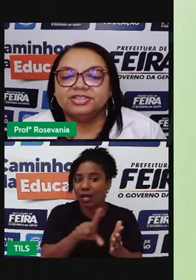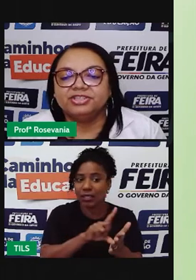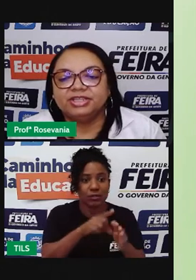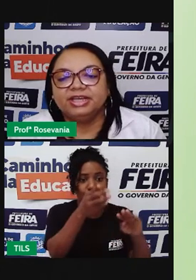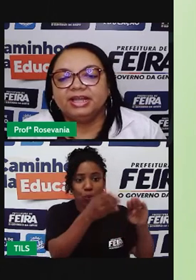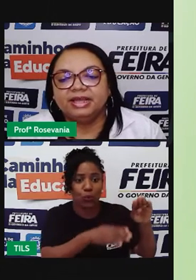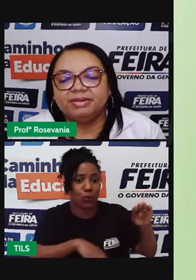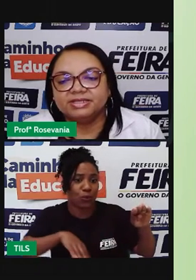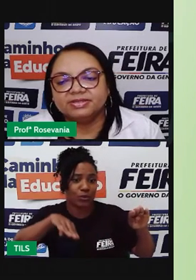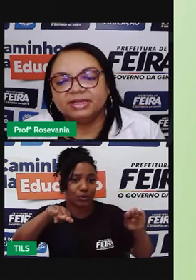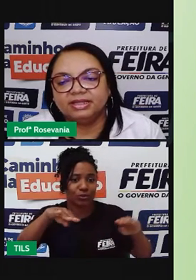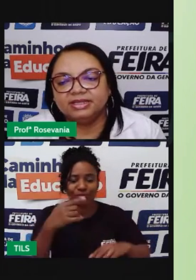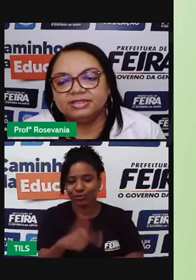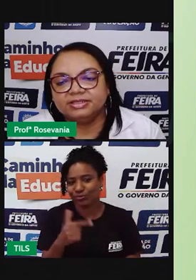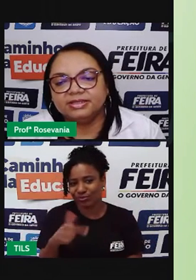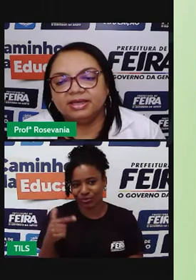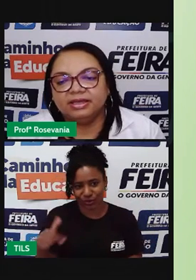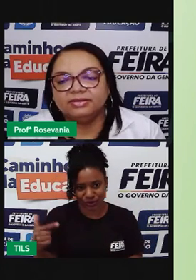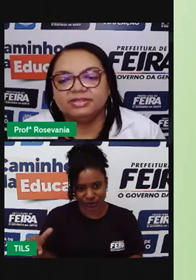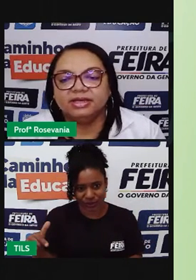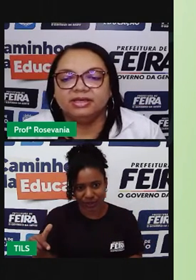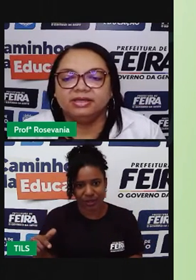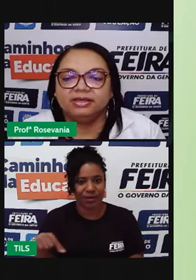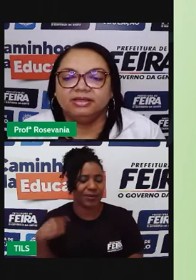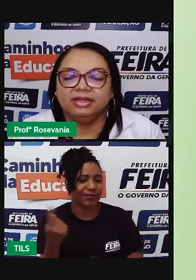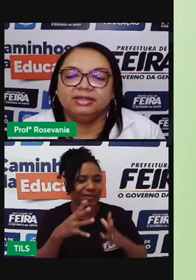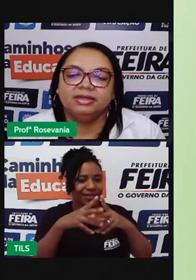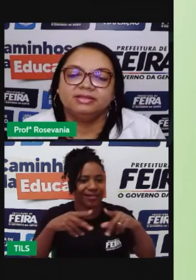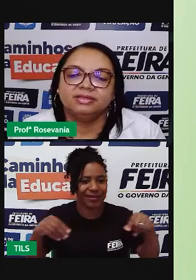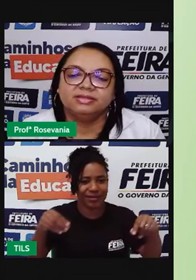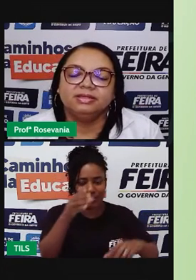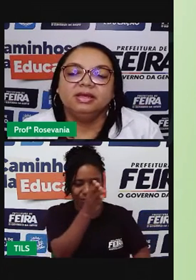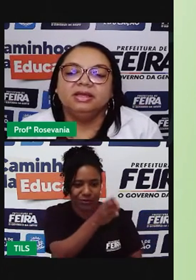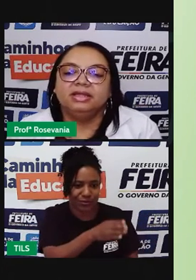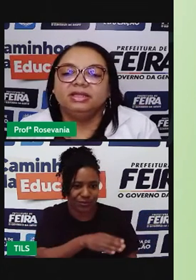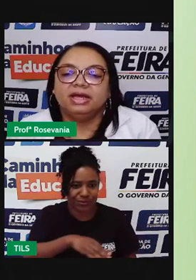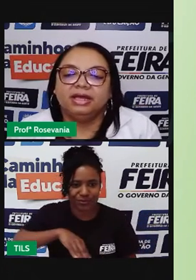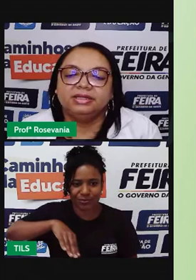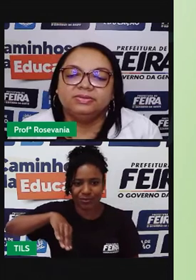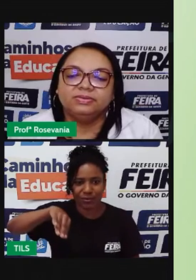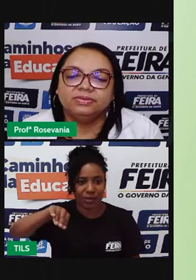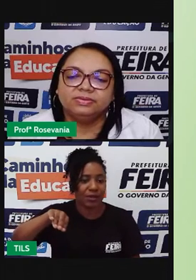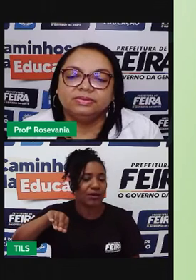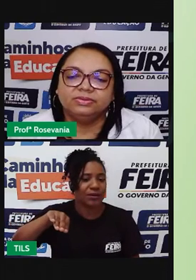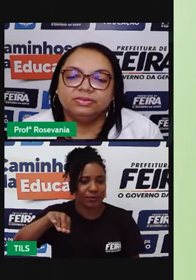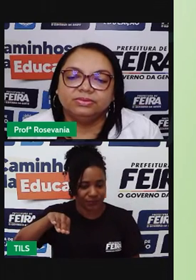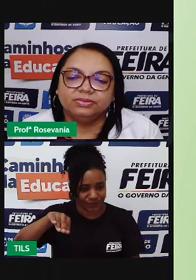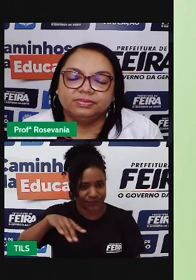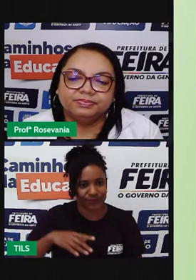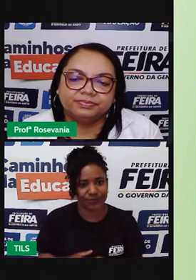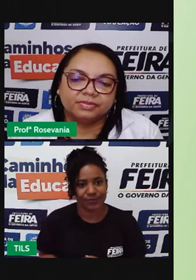mas a gente tem a depressão sertaneja, esses terrenos, né, lá virados assim, né, da área do